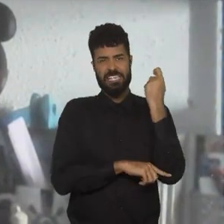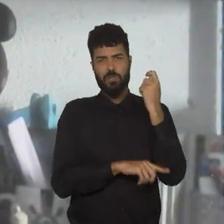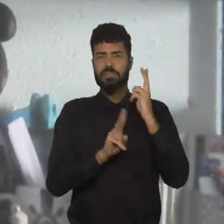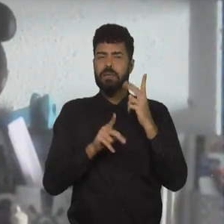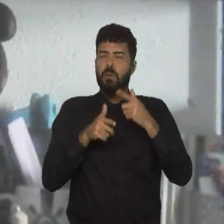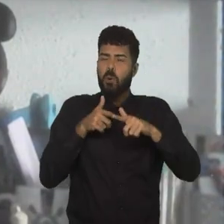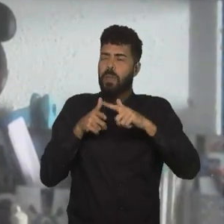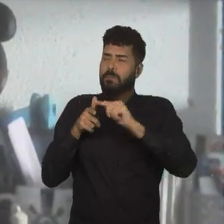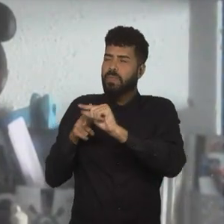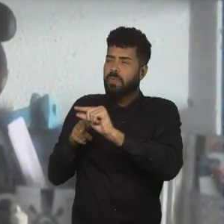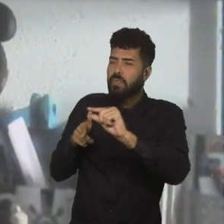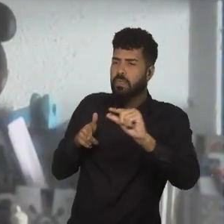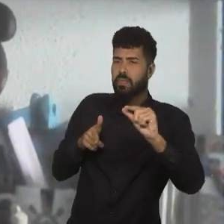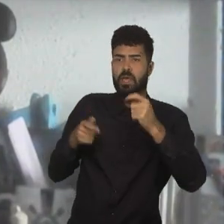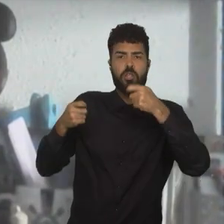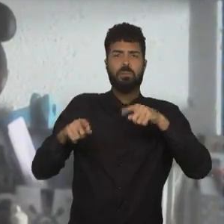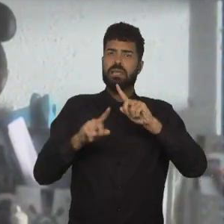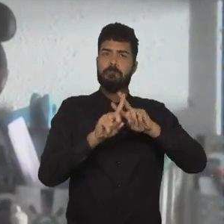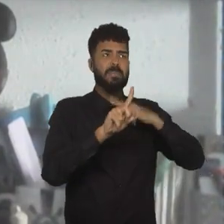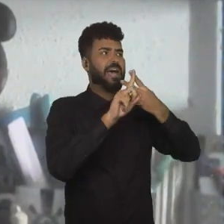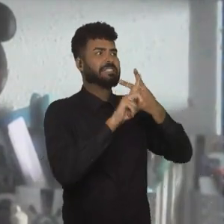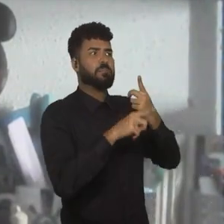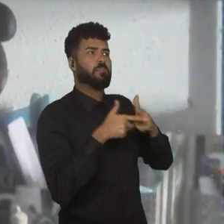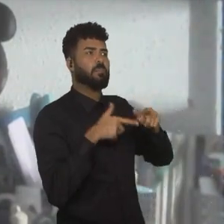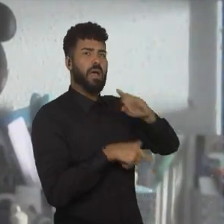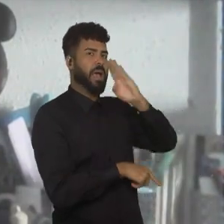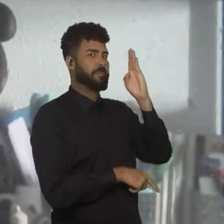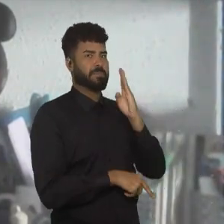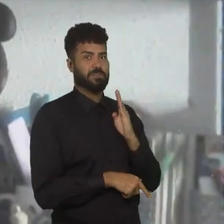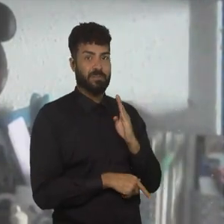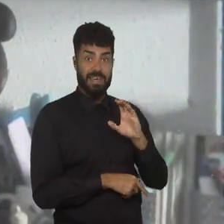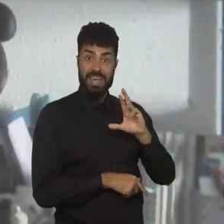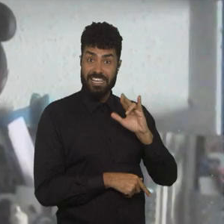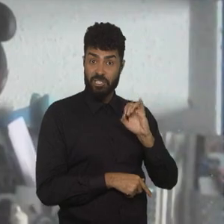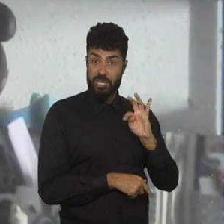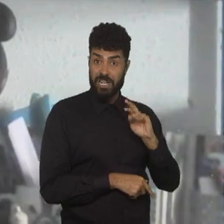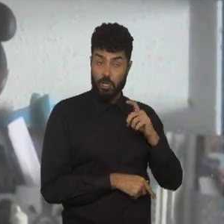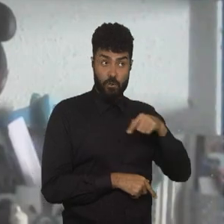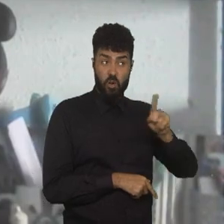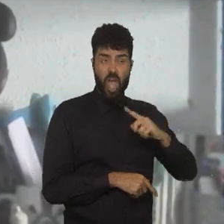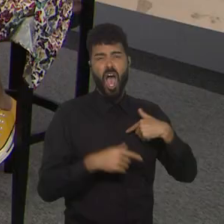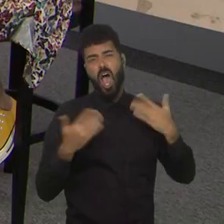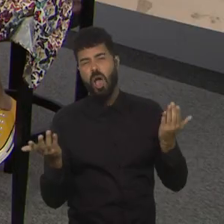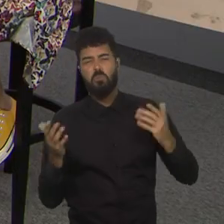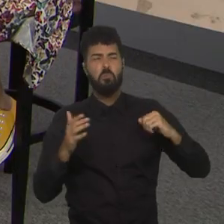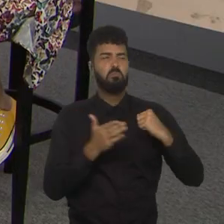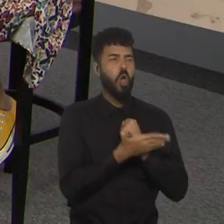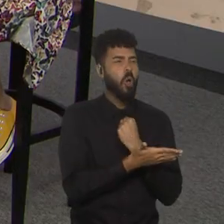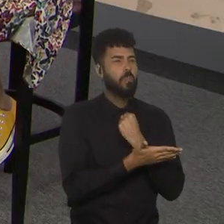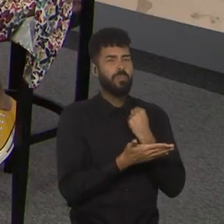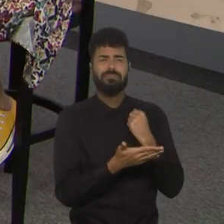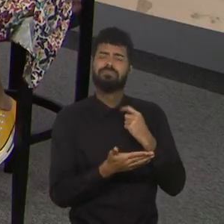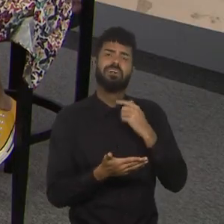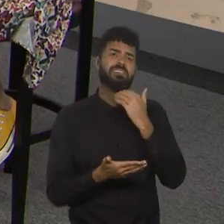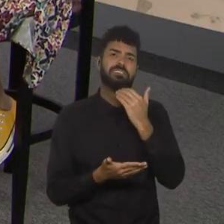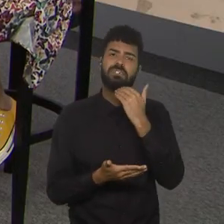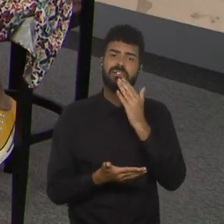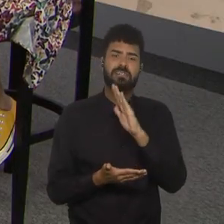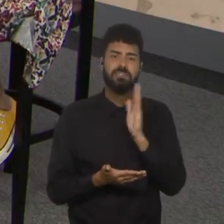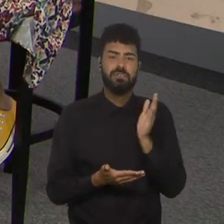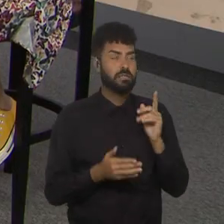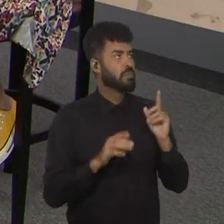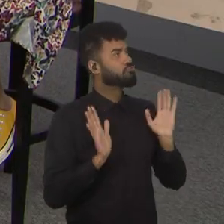com probleminha, a gente não precisa colocar mais problema para o Brasil, a Cristiane não foi, e nesse sentido, a gente não tem, é, ela tem o direito de